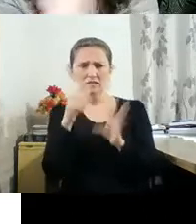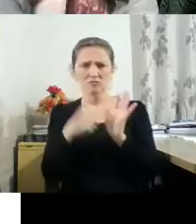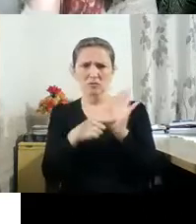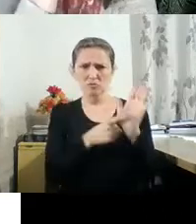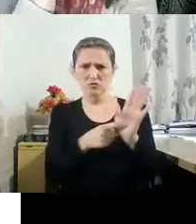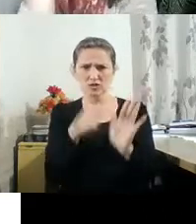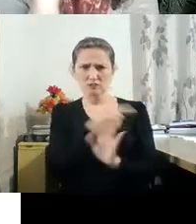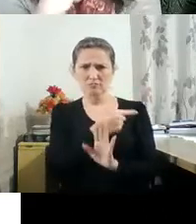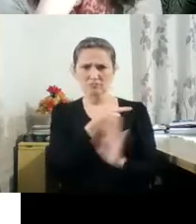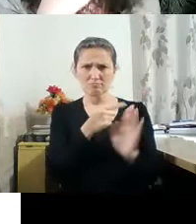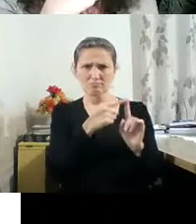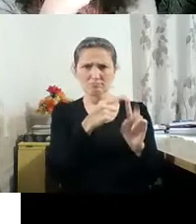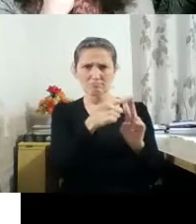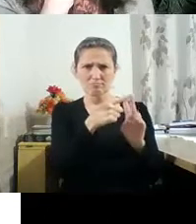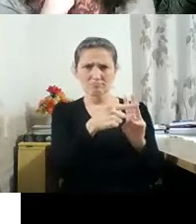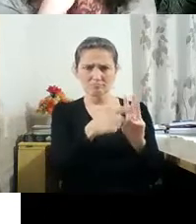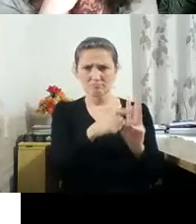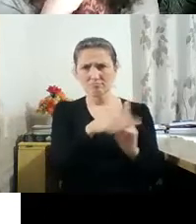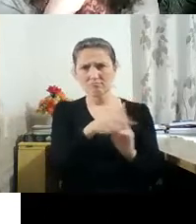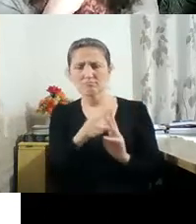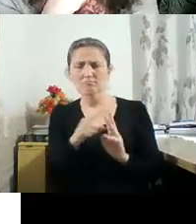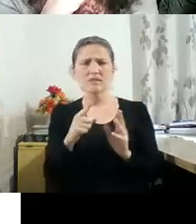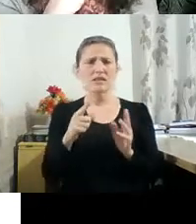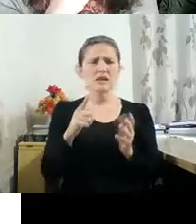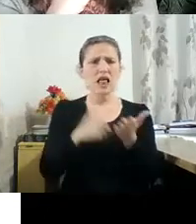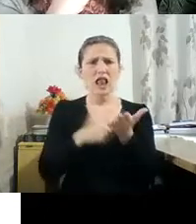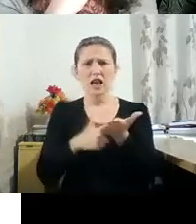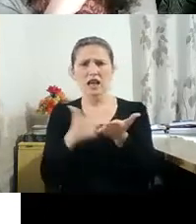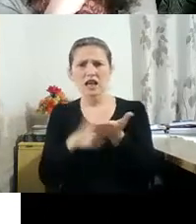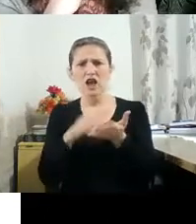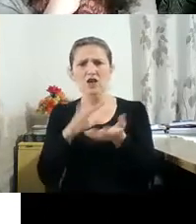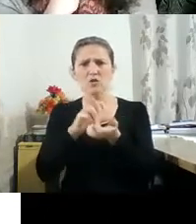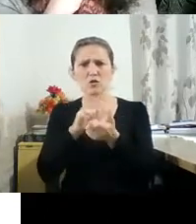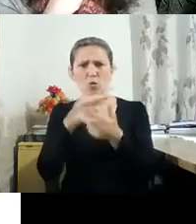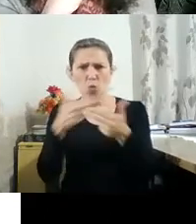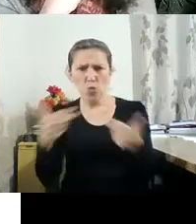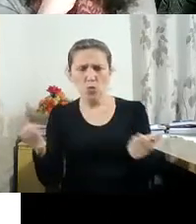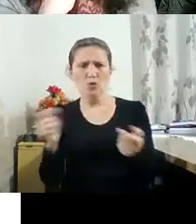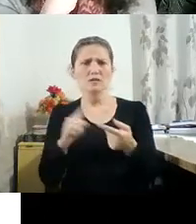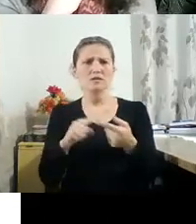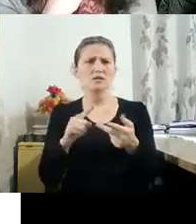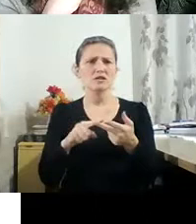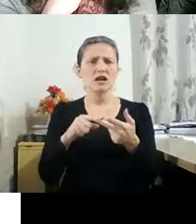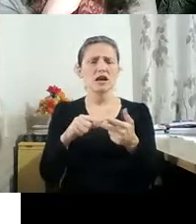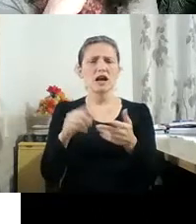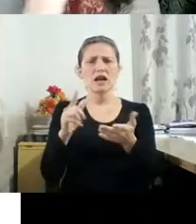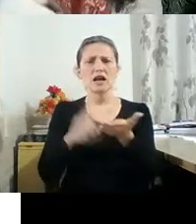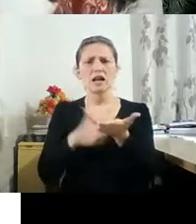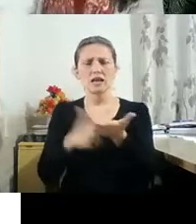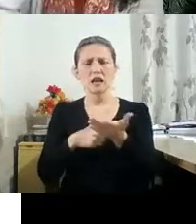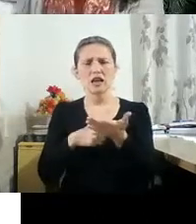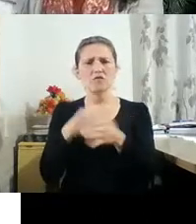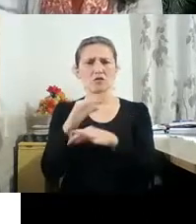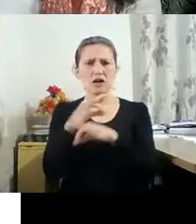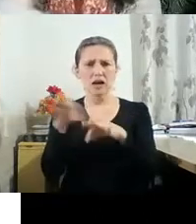elementos, os livros objetos. Isso, em 1963, se coloca como